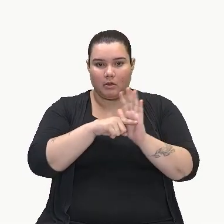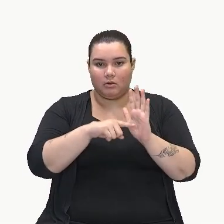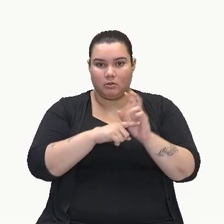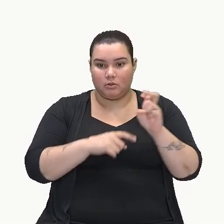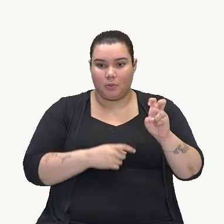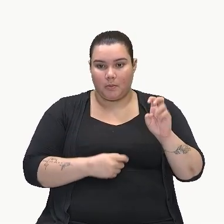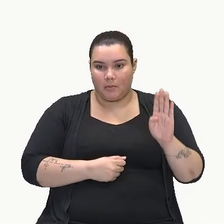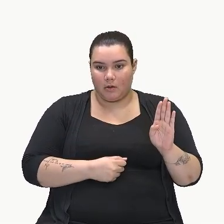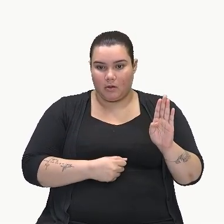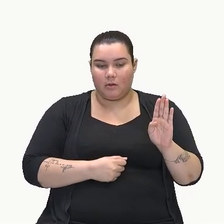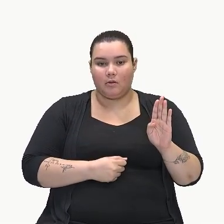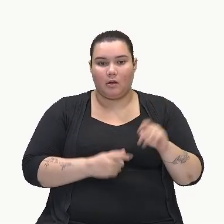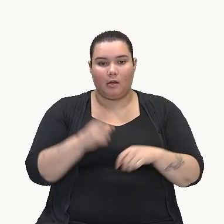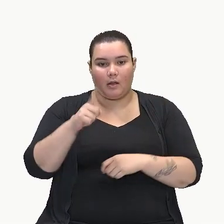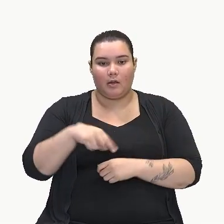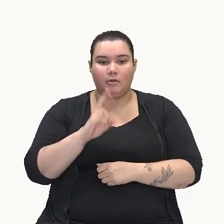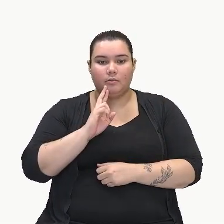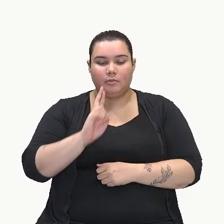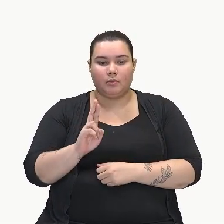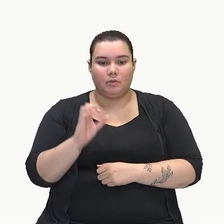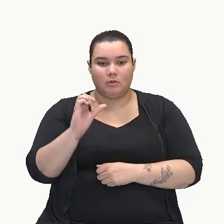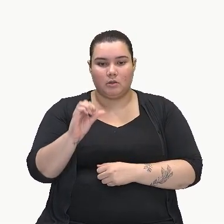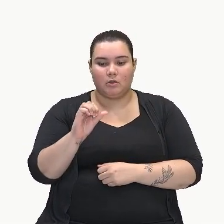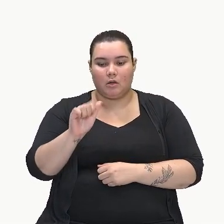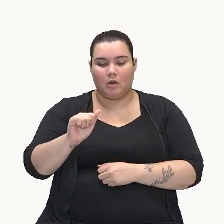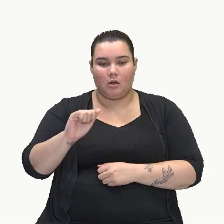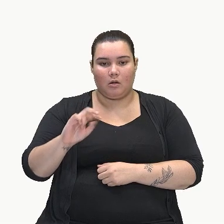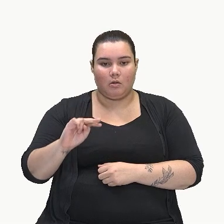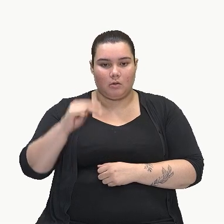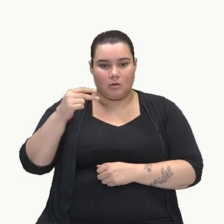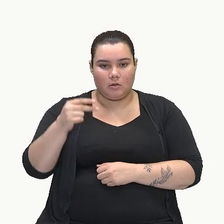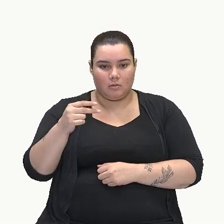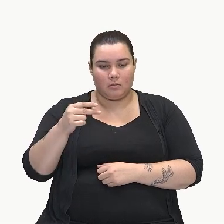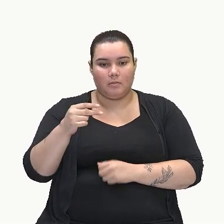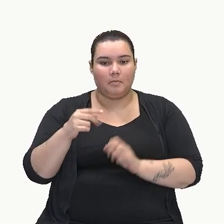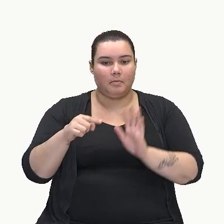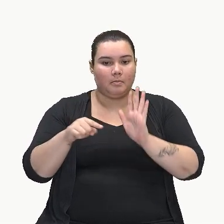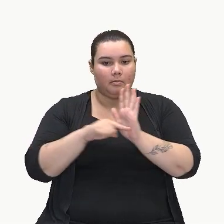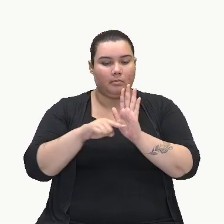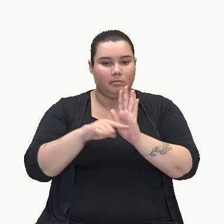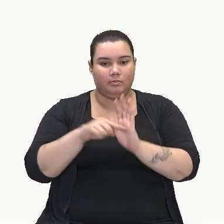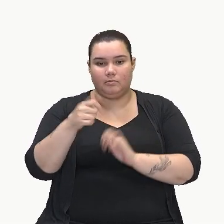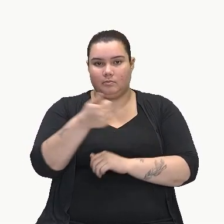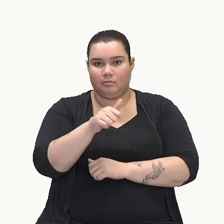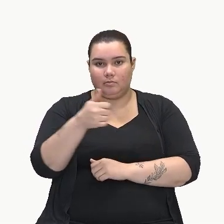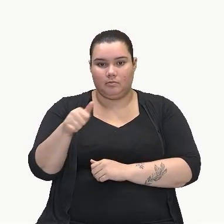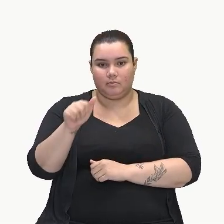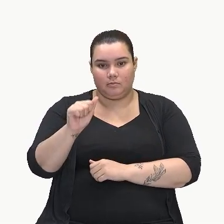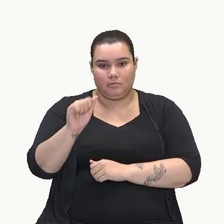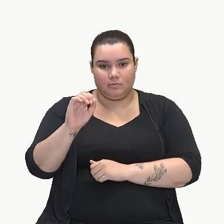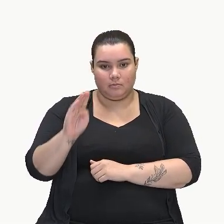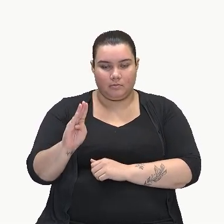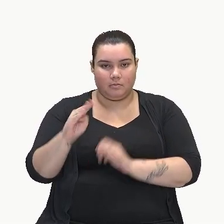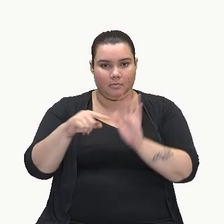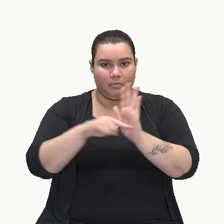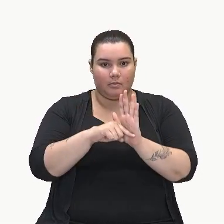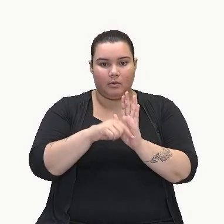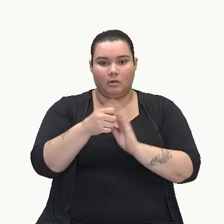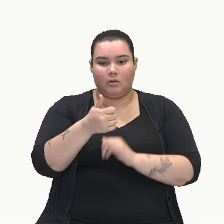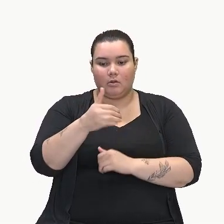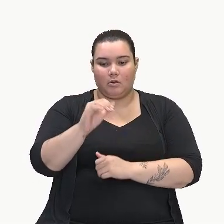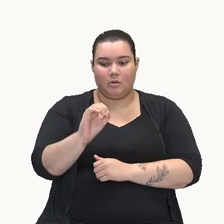5B é igual a 6A² menos 11AB menos